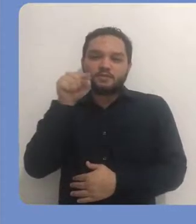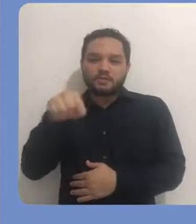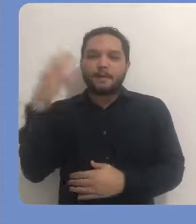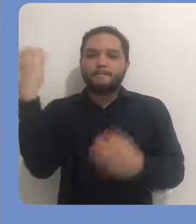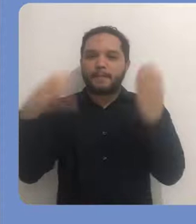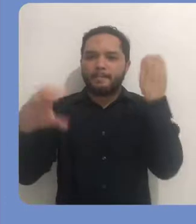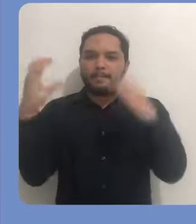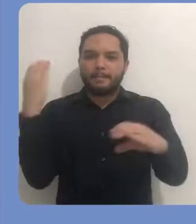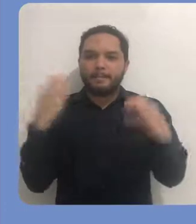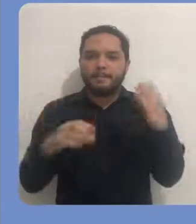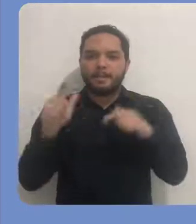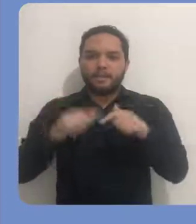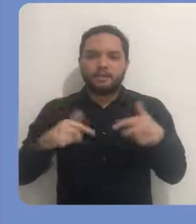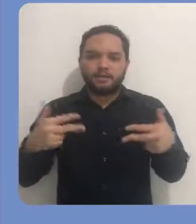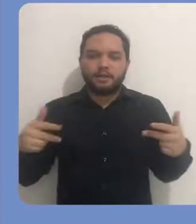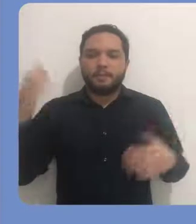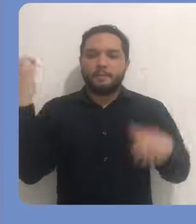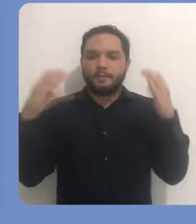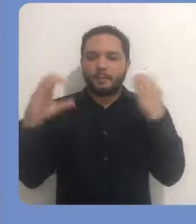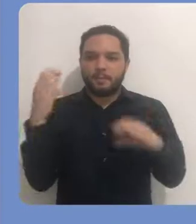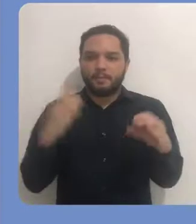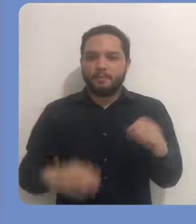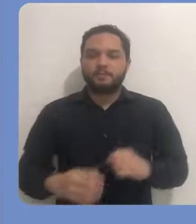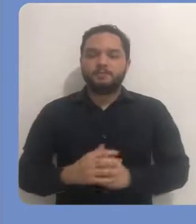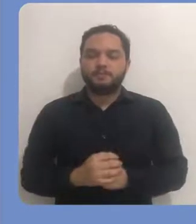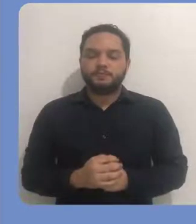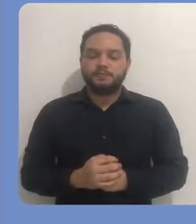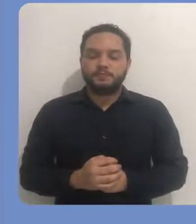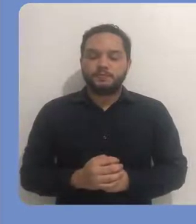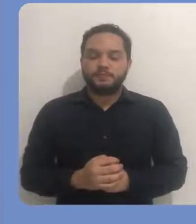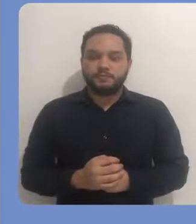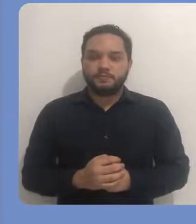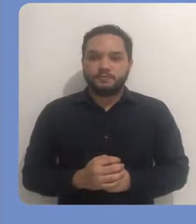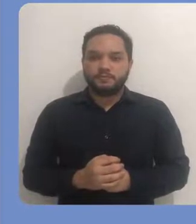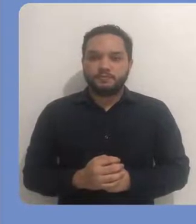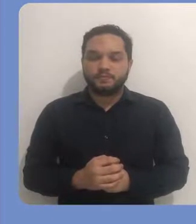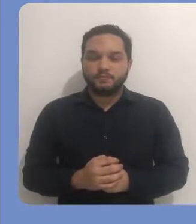submissões que foram realizadas para o repositório institucional da UFSC.